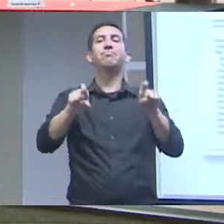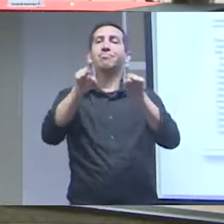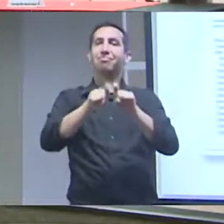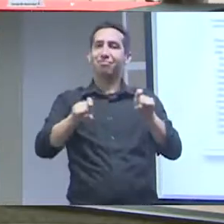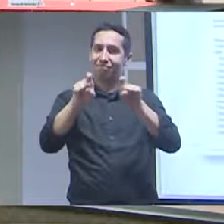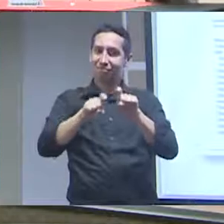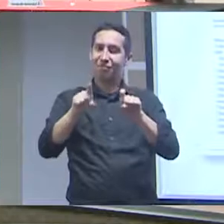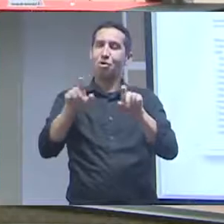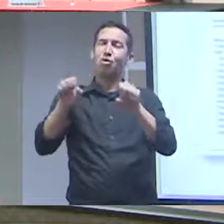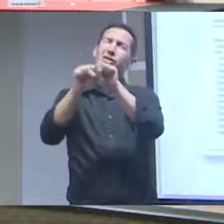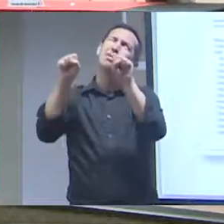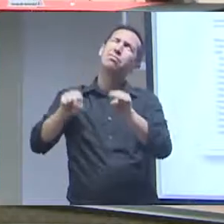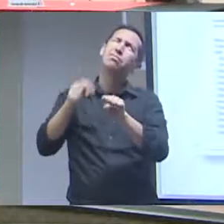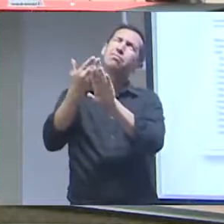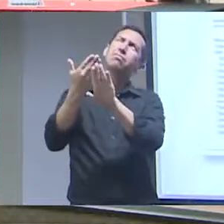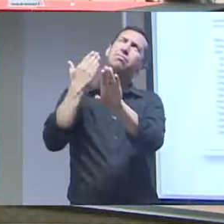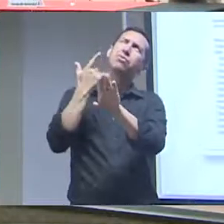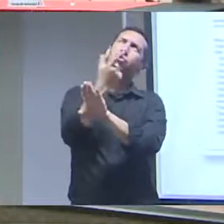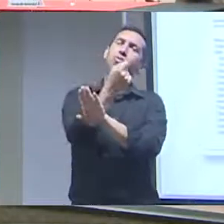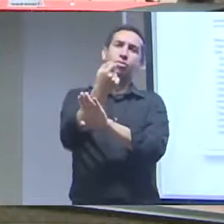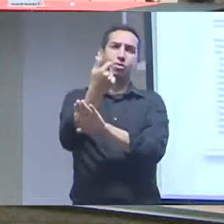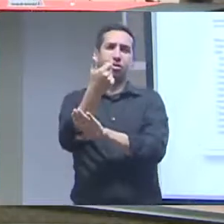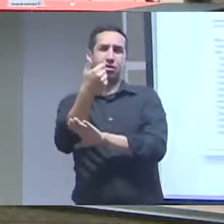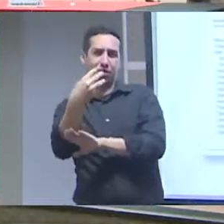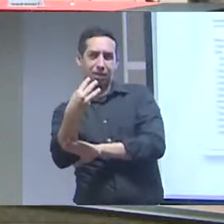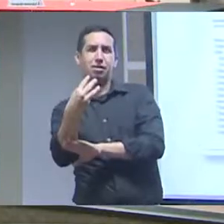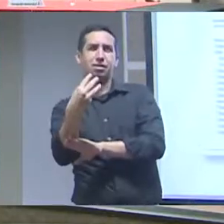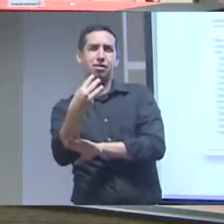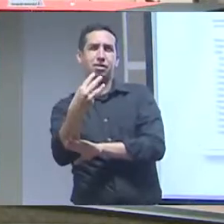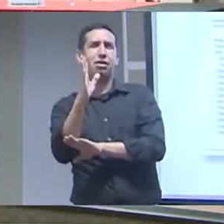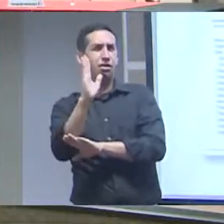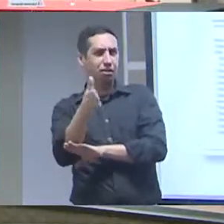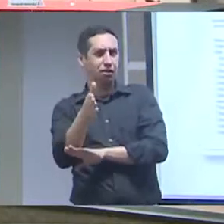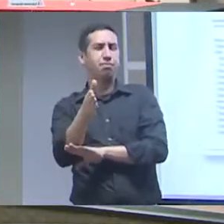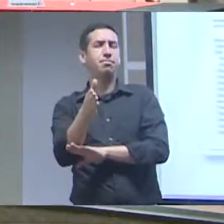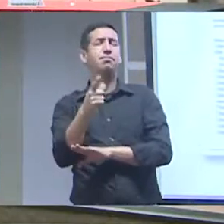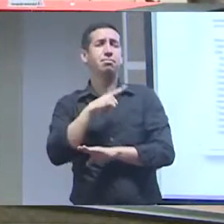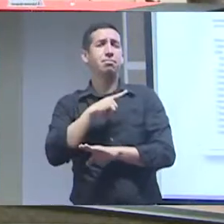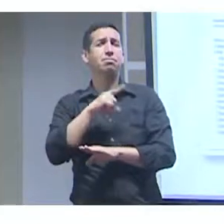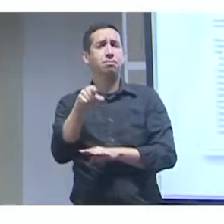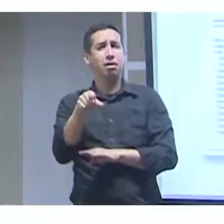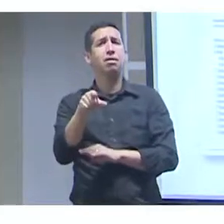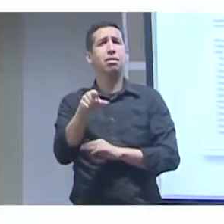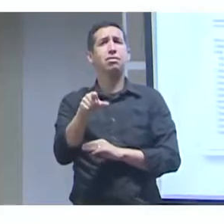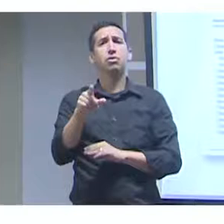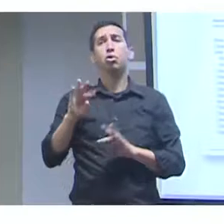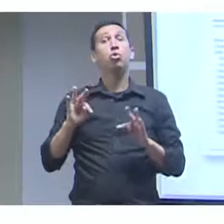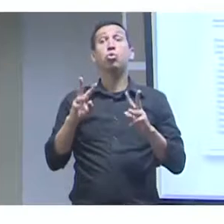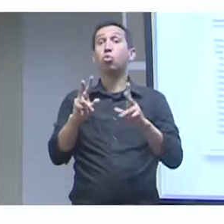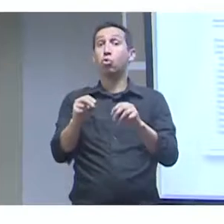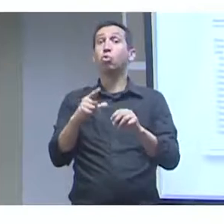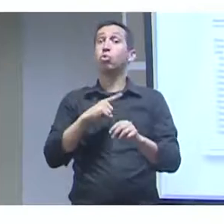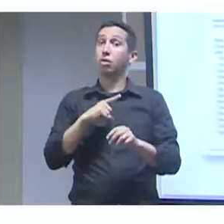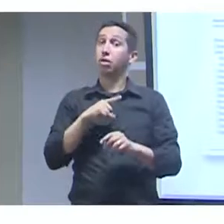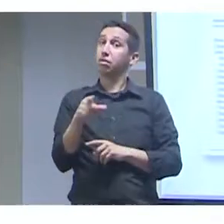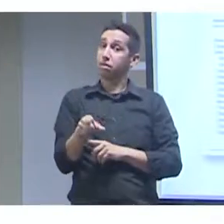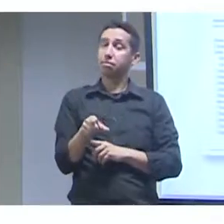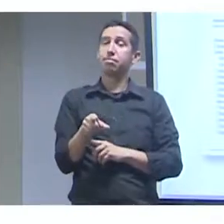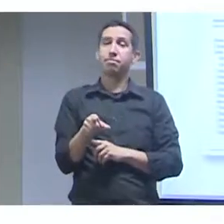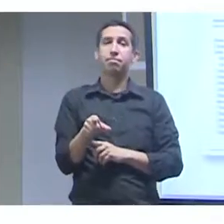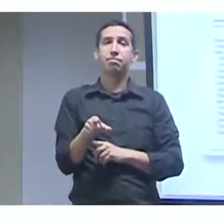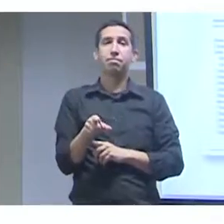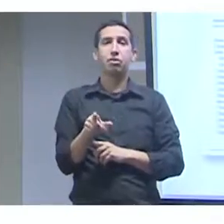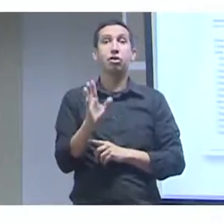informatizadas por um sistema que foi desenvolvido lá a partir de 2003, que é o jabote, todas as nossas